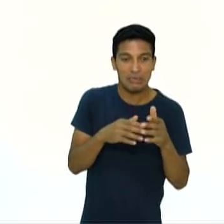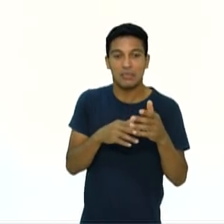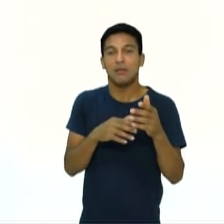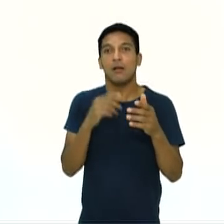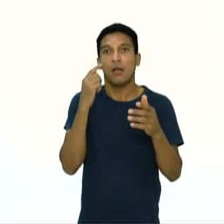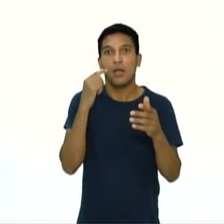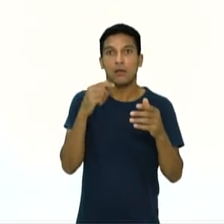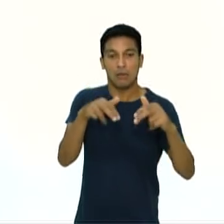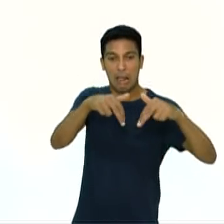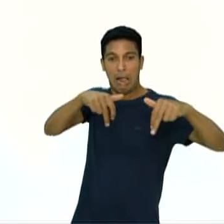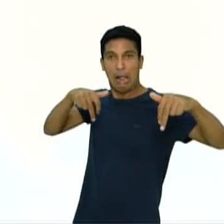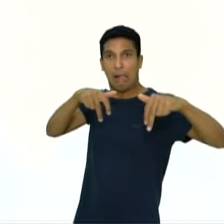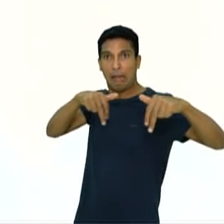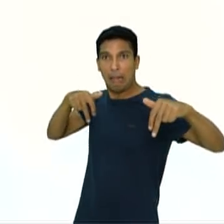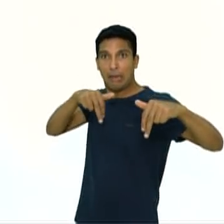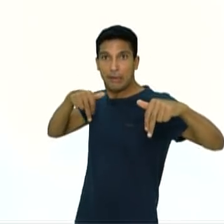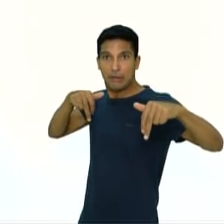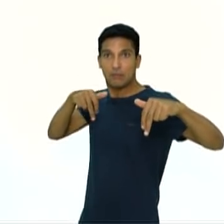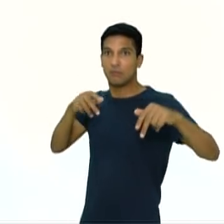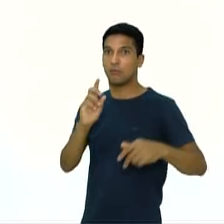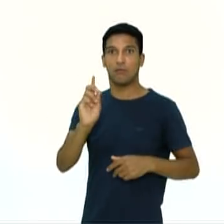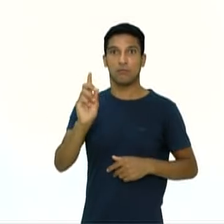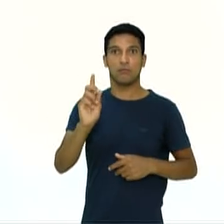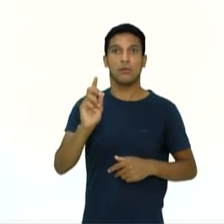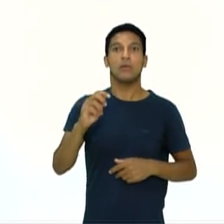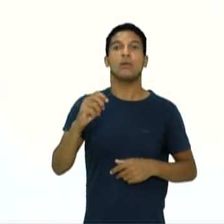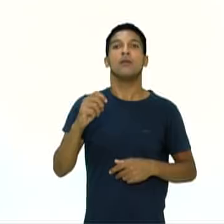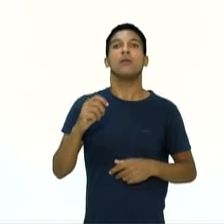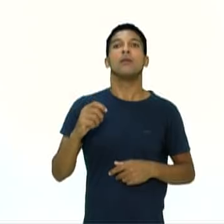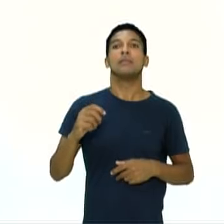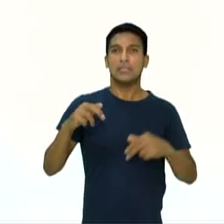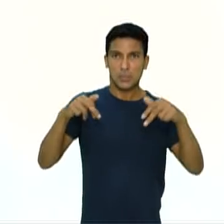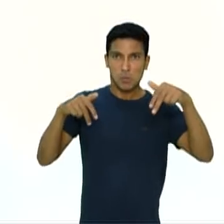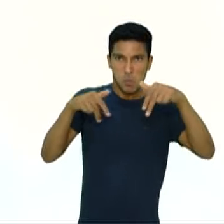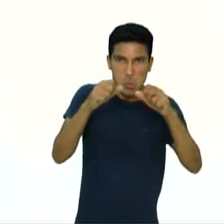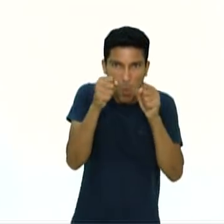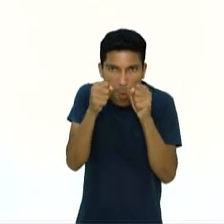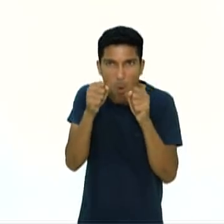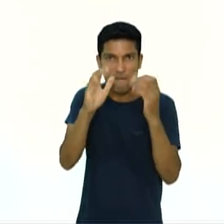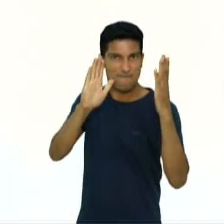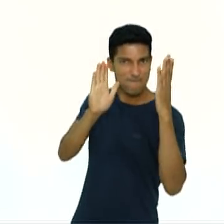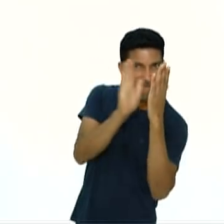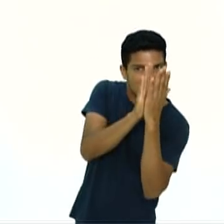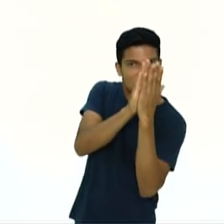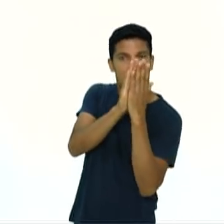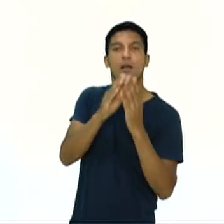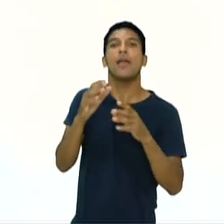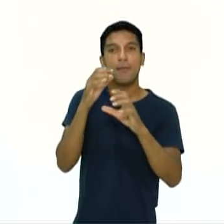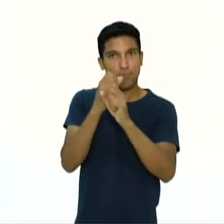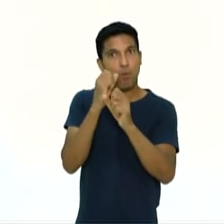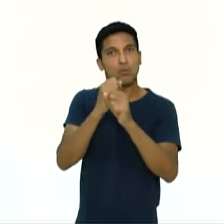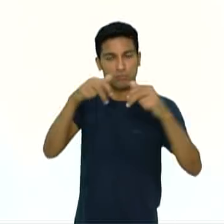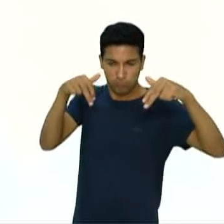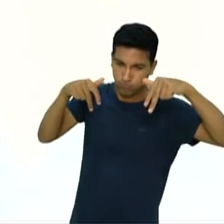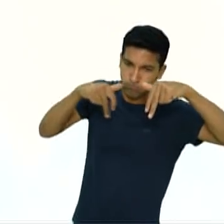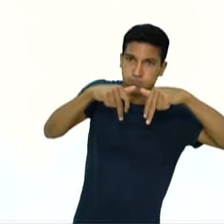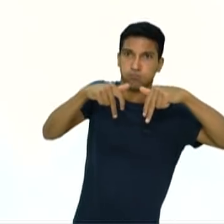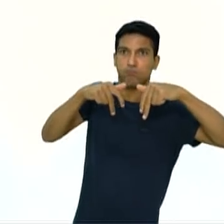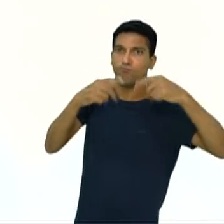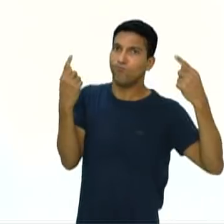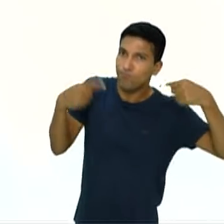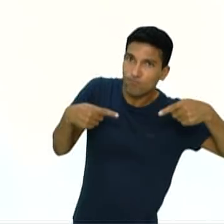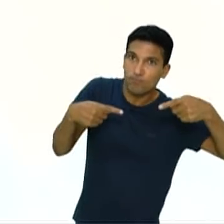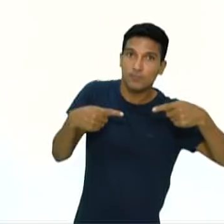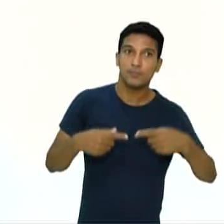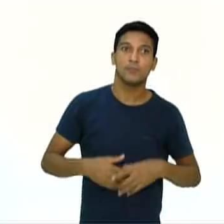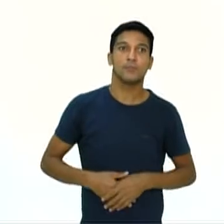Mostrei ao longo do round que eu tenho mais técnica, mais tática que o meu adversário. E o respeito às regras e